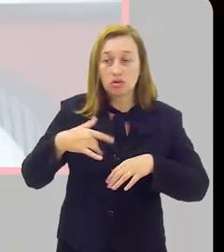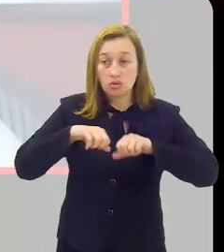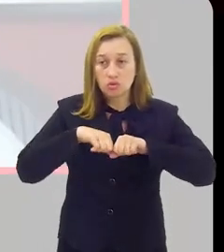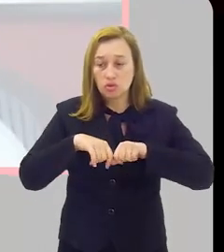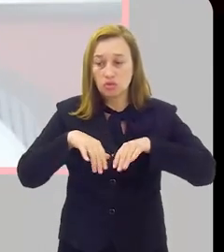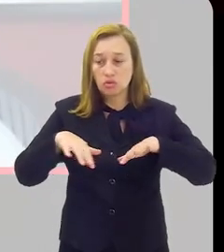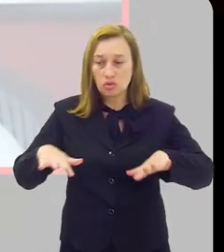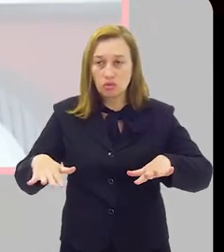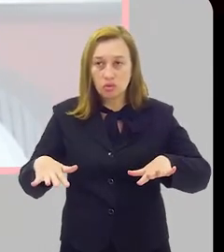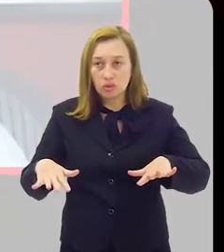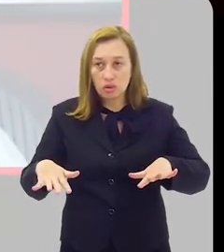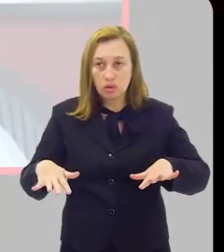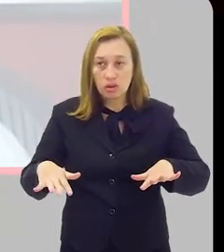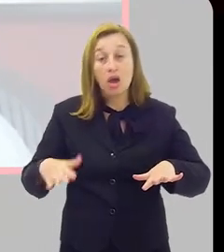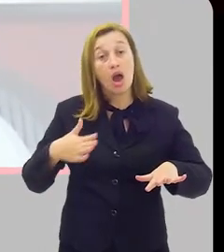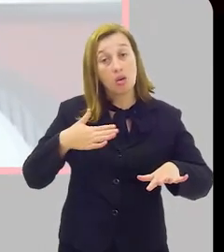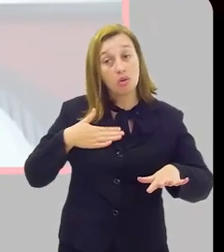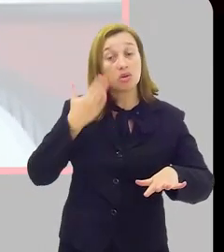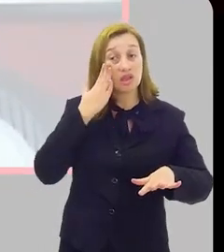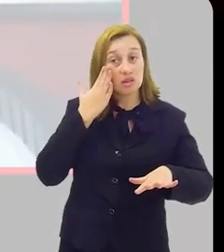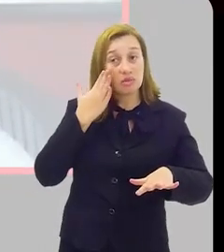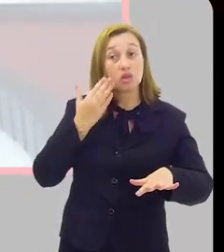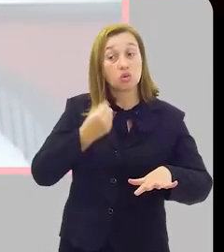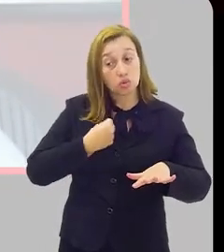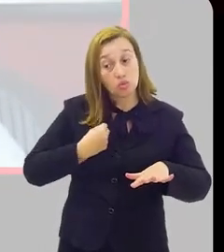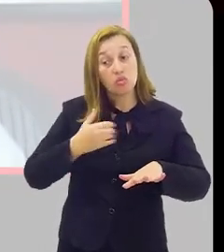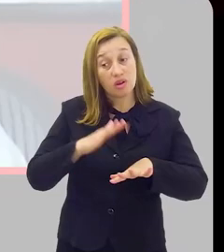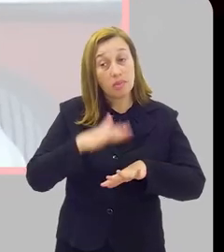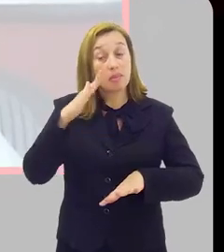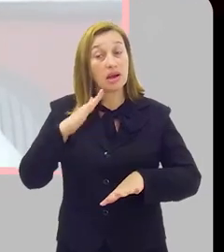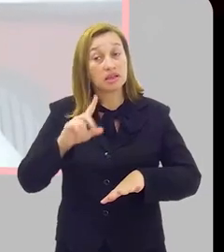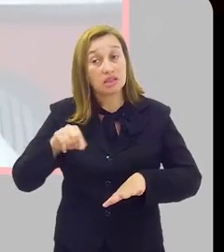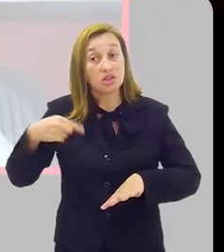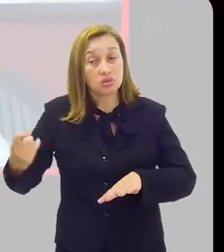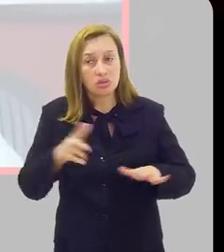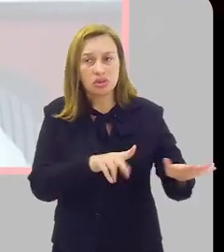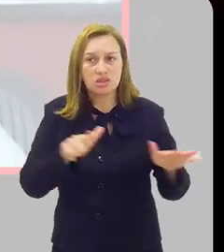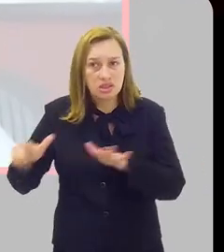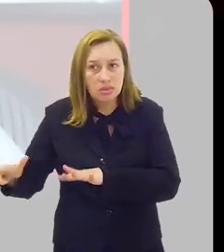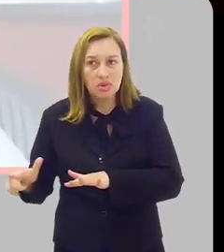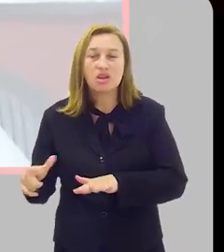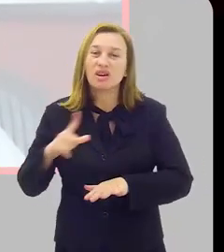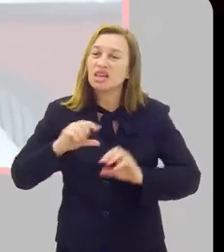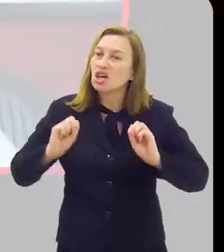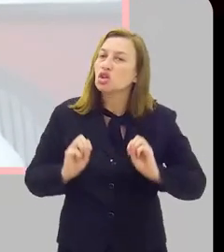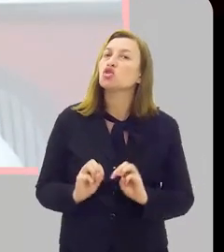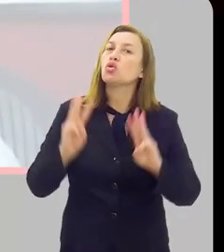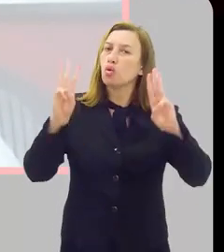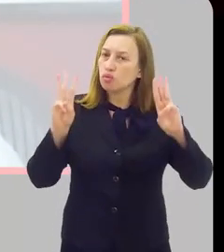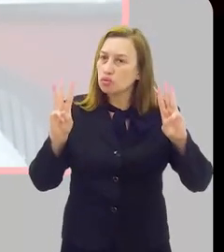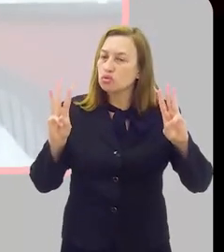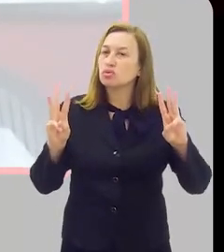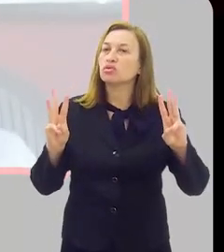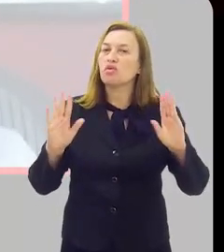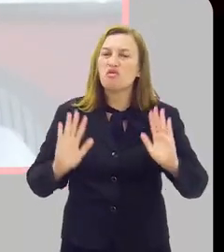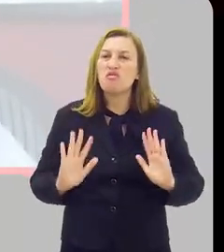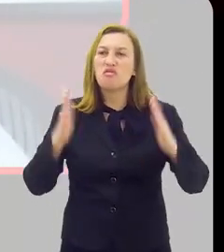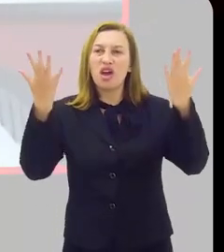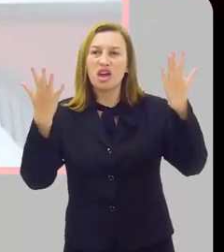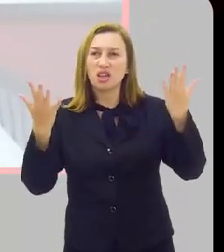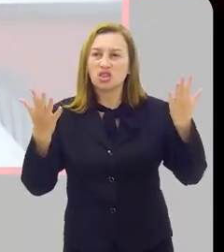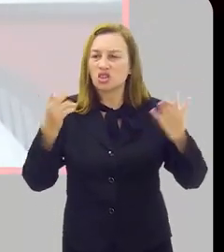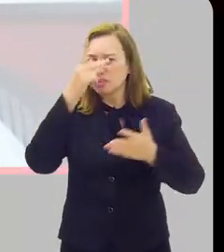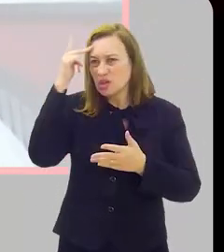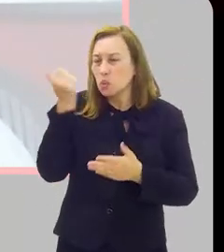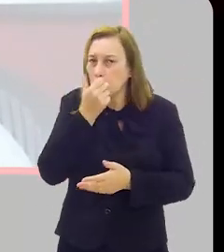incremento real de casos, a meu juízo vai aumentar nas próximas semanas. Está havendo muitos shows, aglomerações,